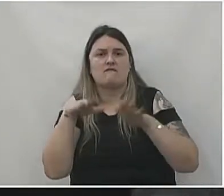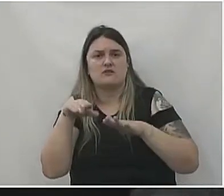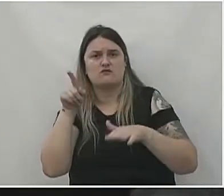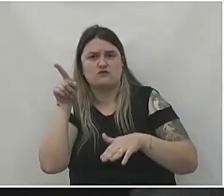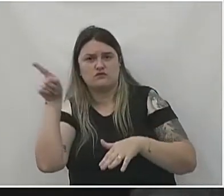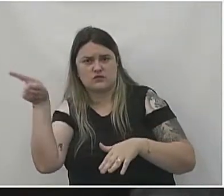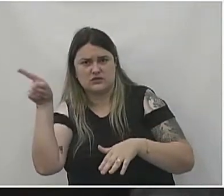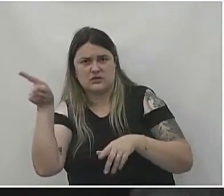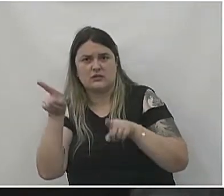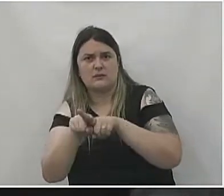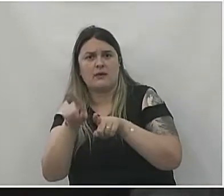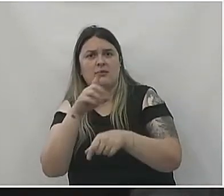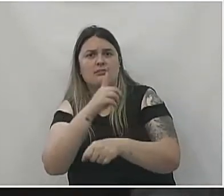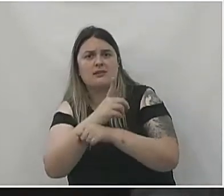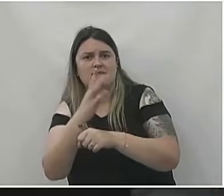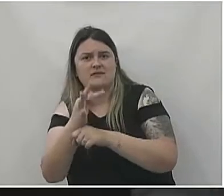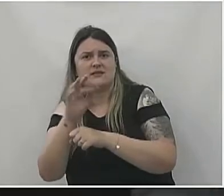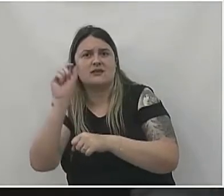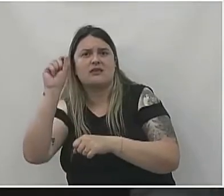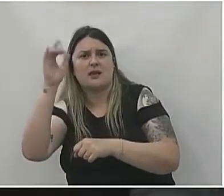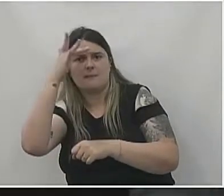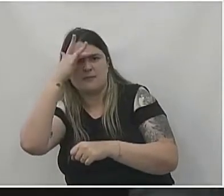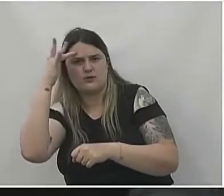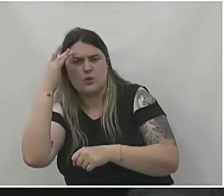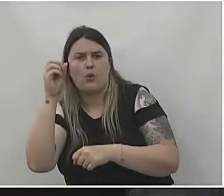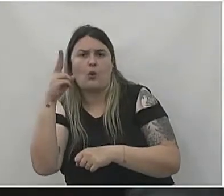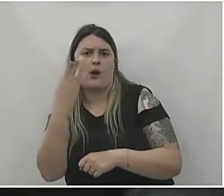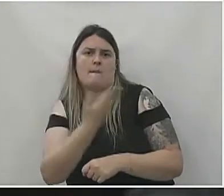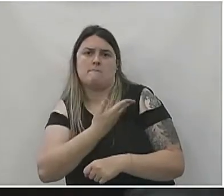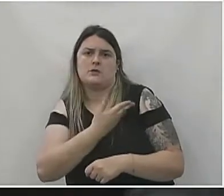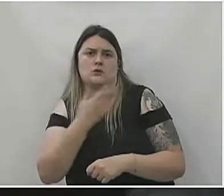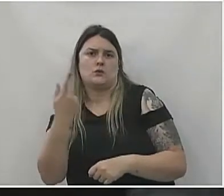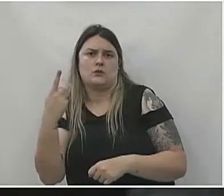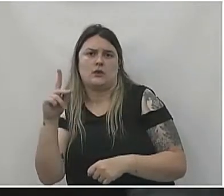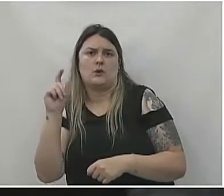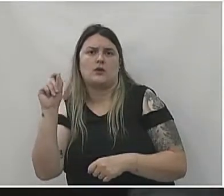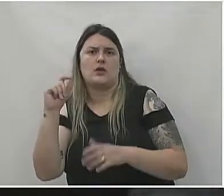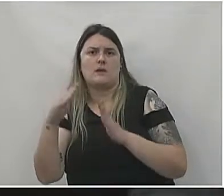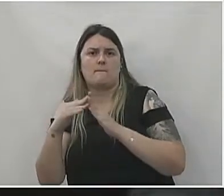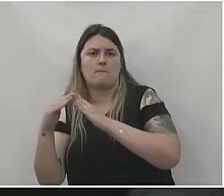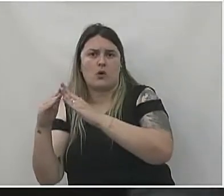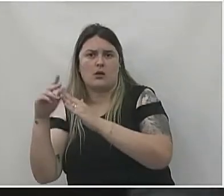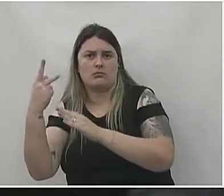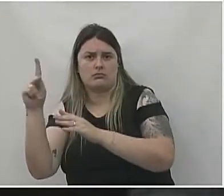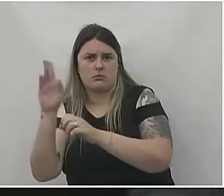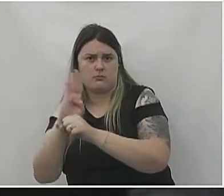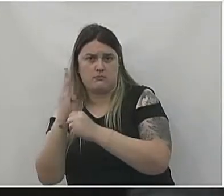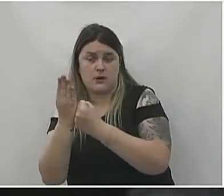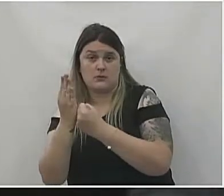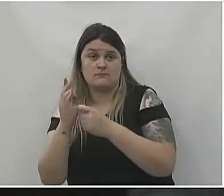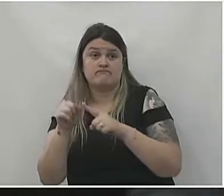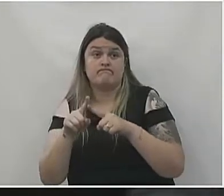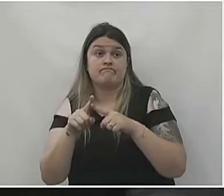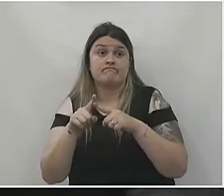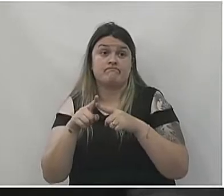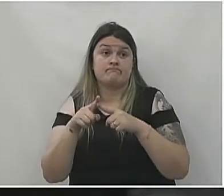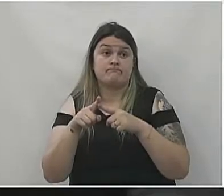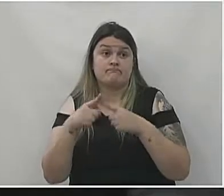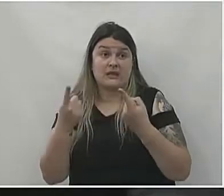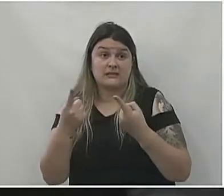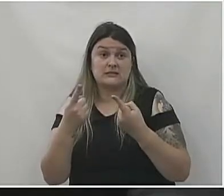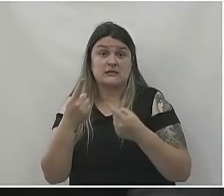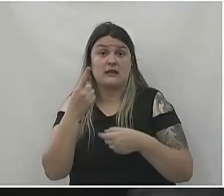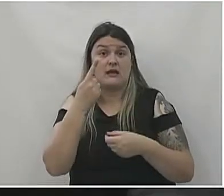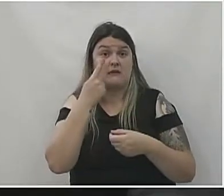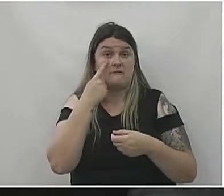defendendo alguém, se é conhecido, se é amigo, se é moradora do teu bairro, mas enfim, tem que